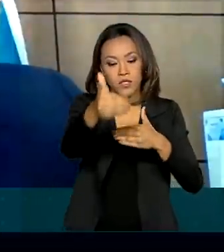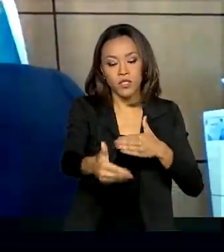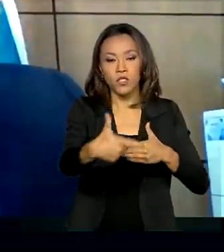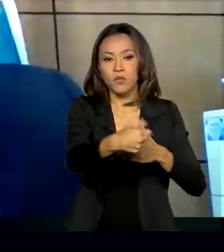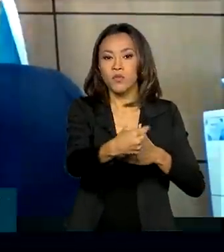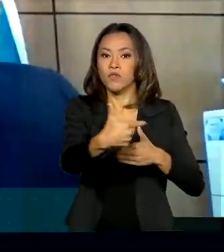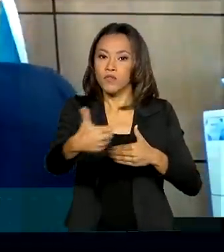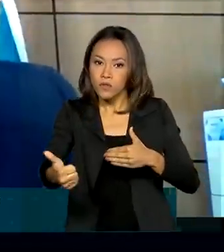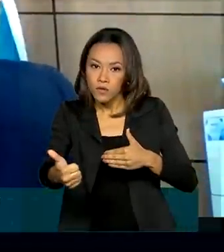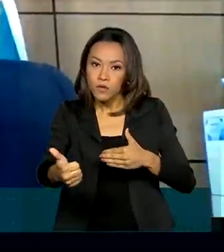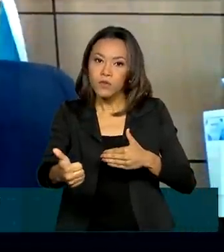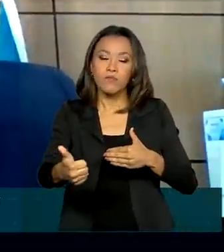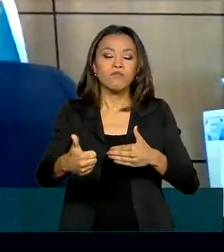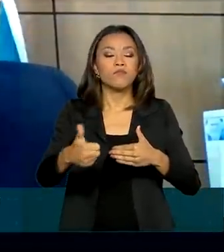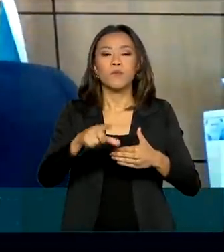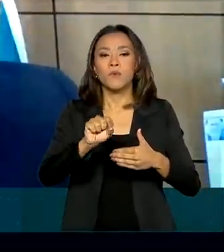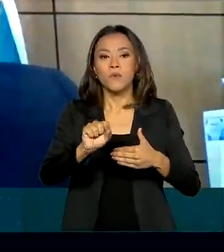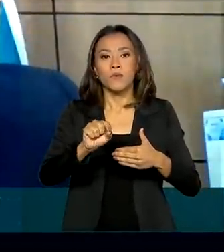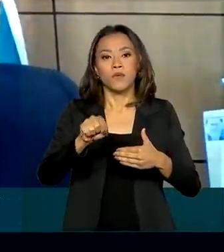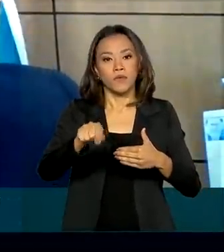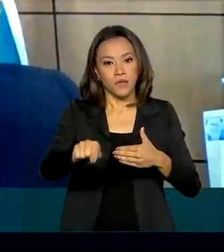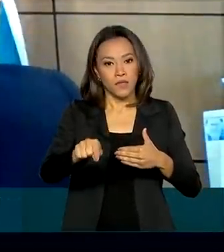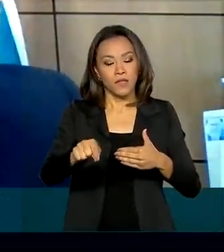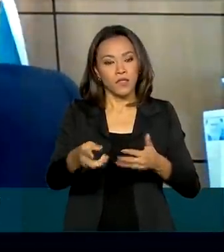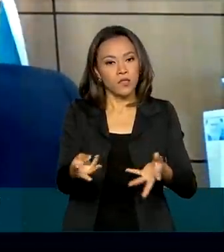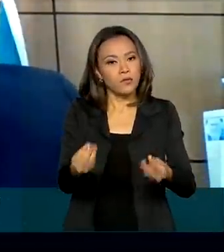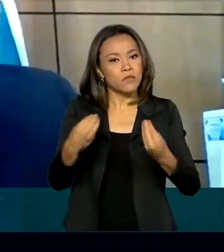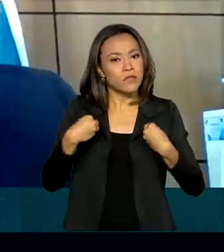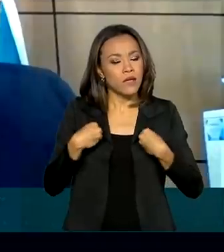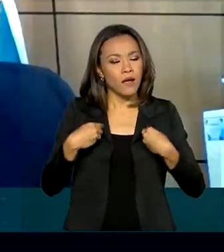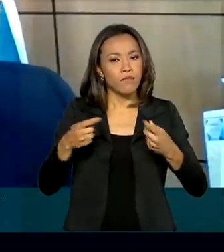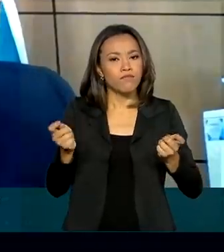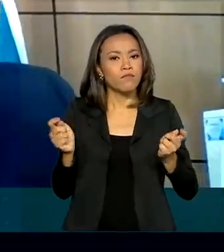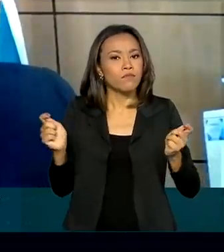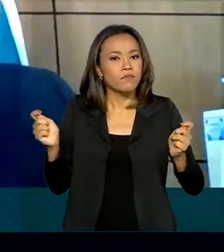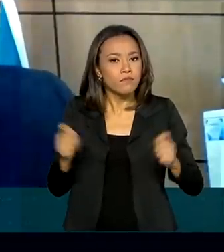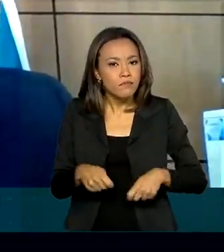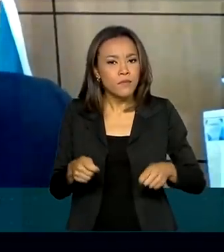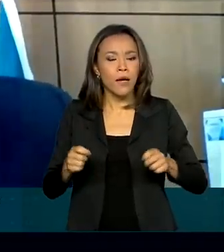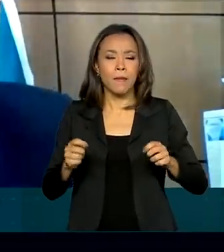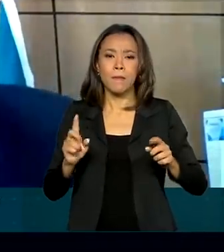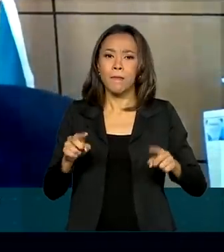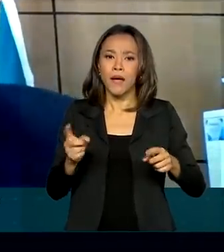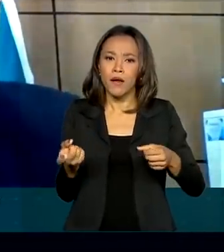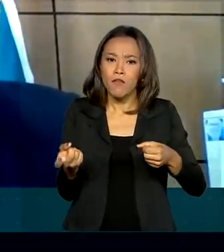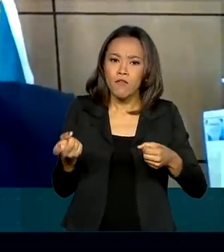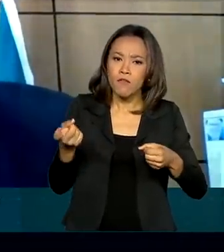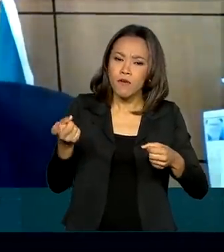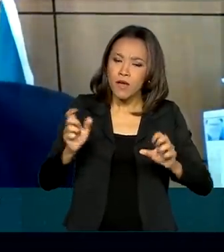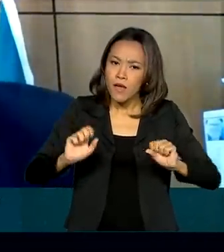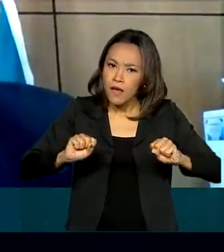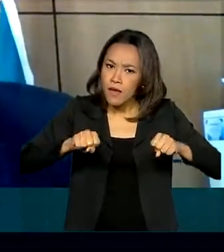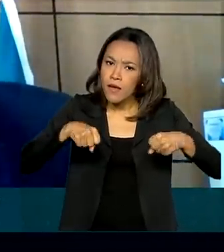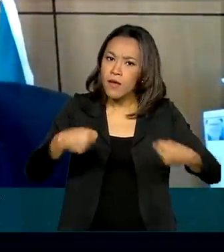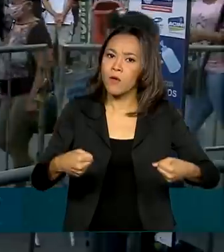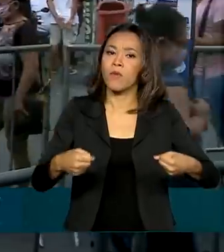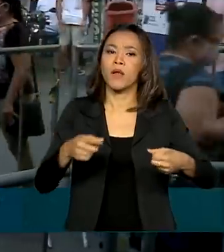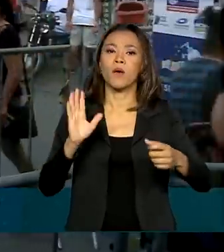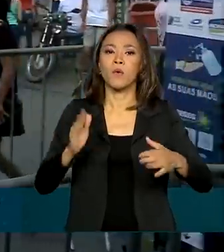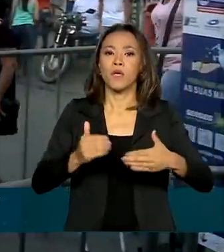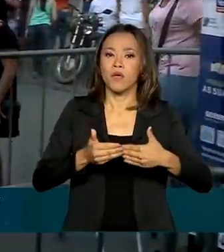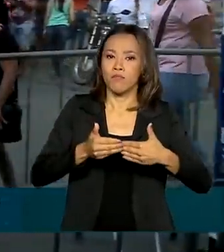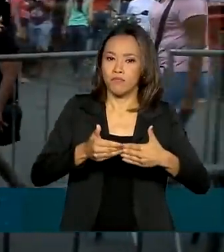patamar que nos traga capacidade de recuperar aquilo que fizemos em 2019.